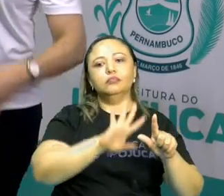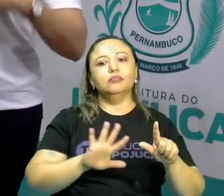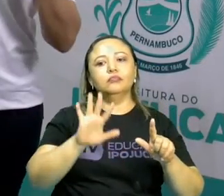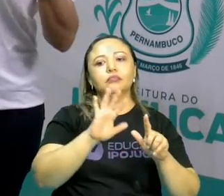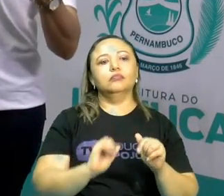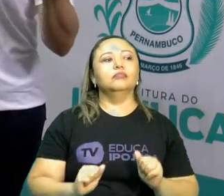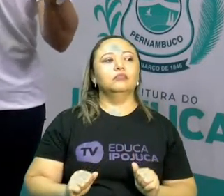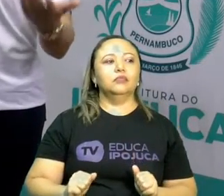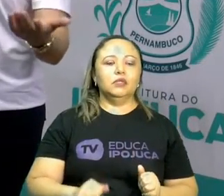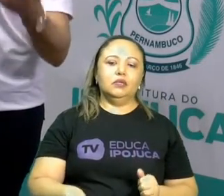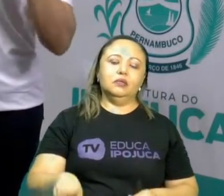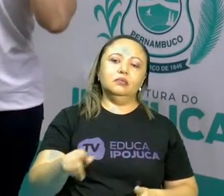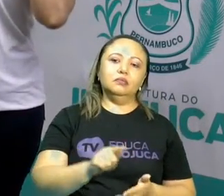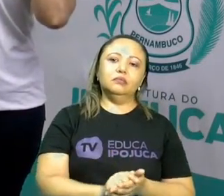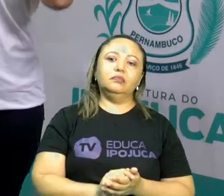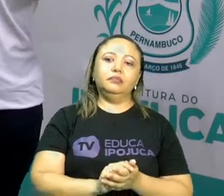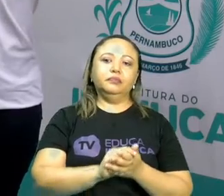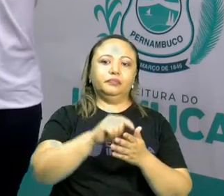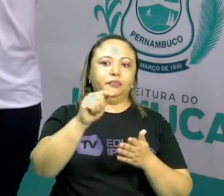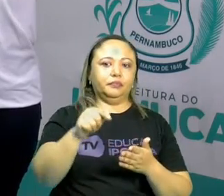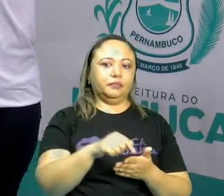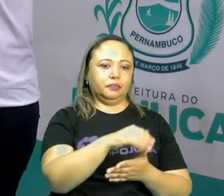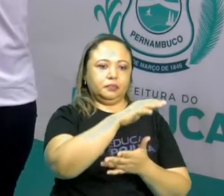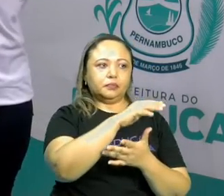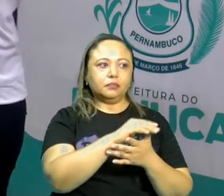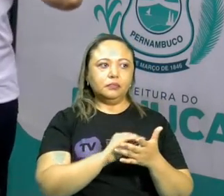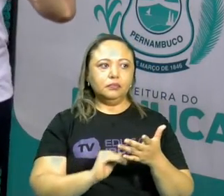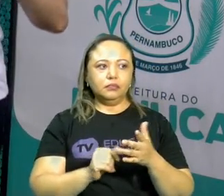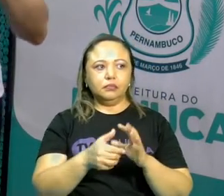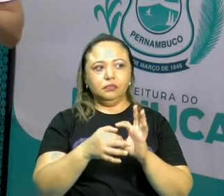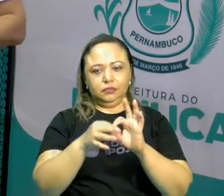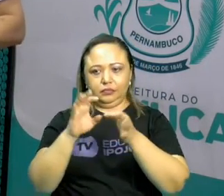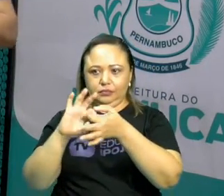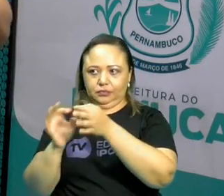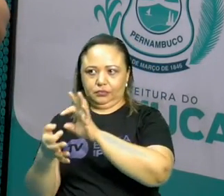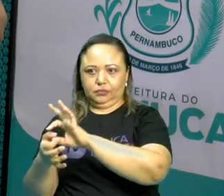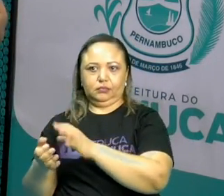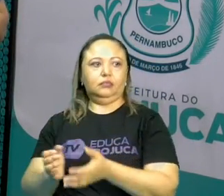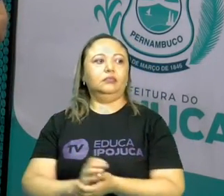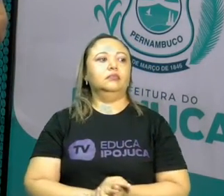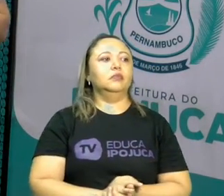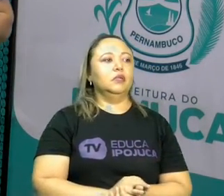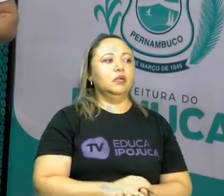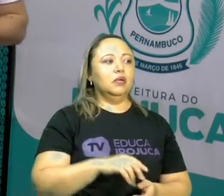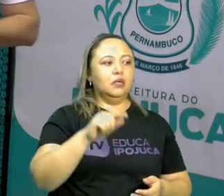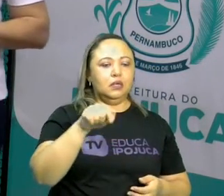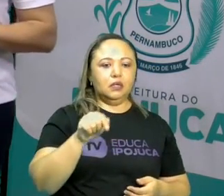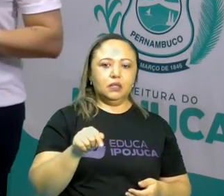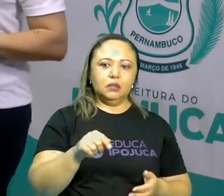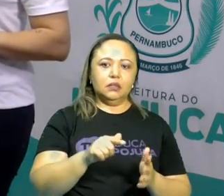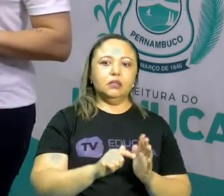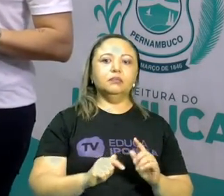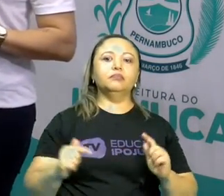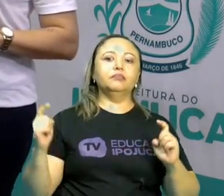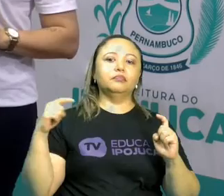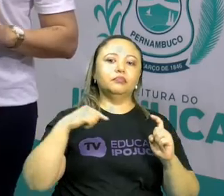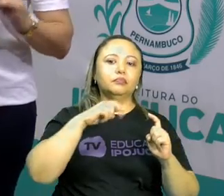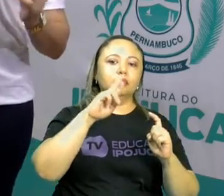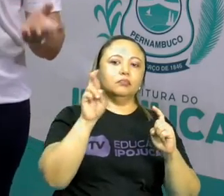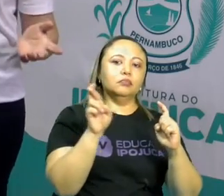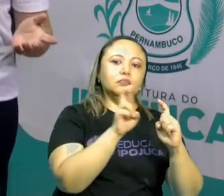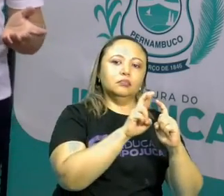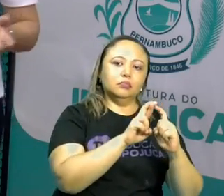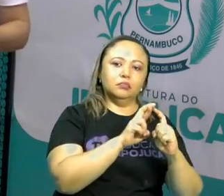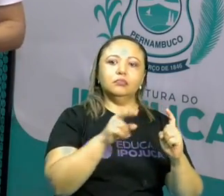Desses novos textos que foram produzidos a partir da intertextualidade. Aqui estão as nossas referências, meu